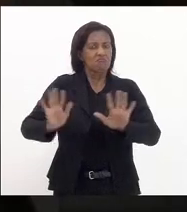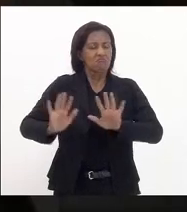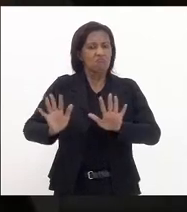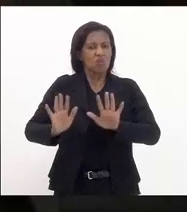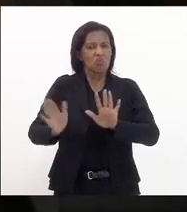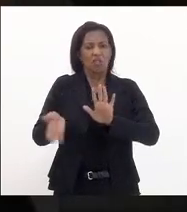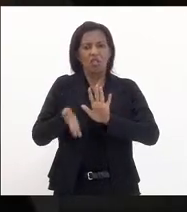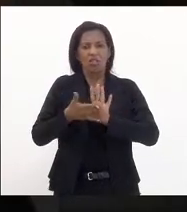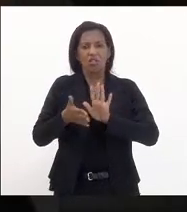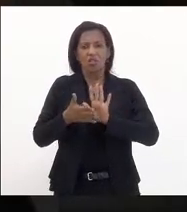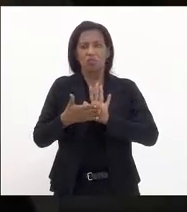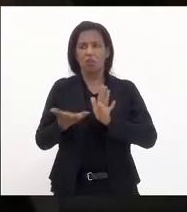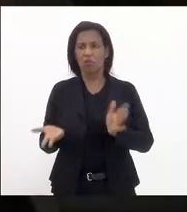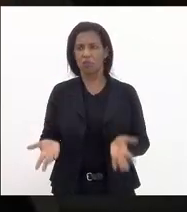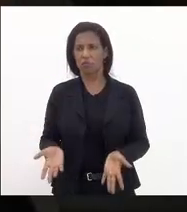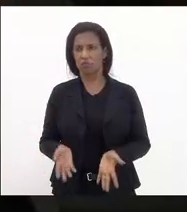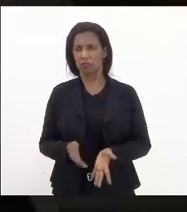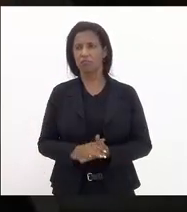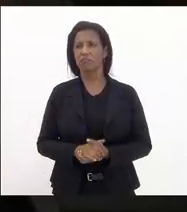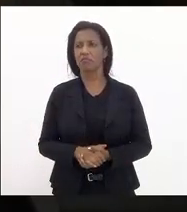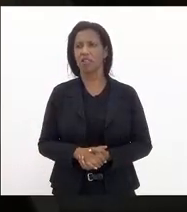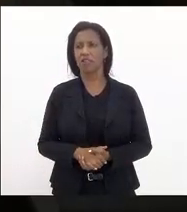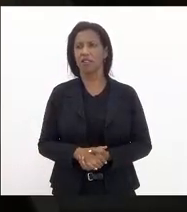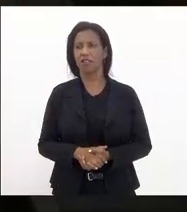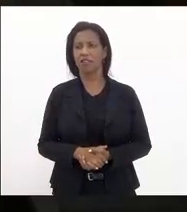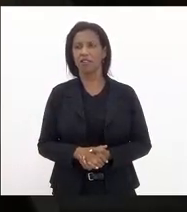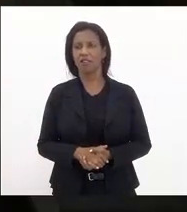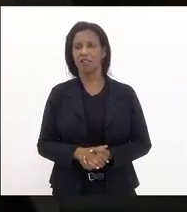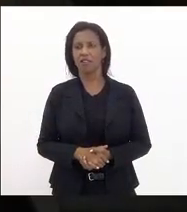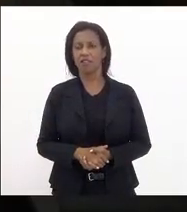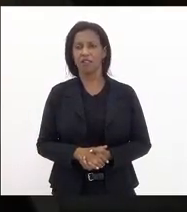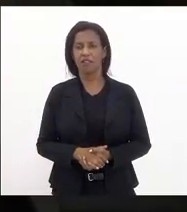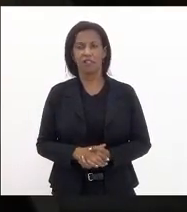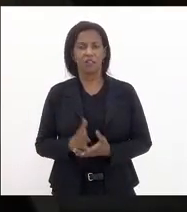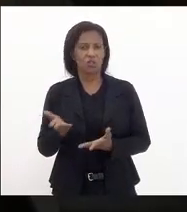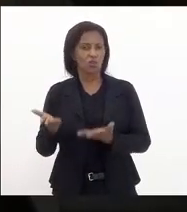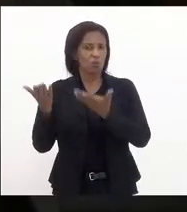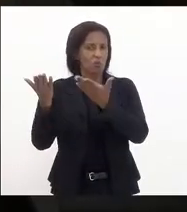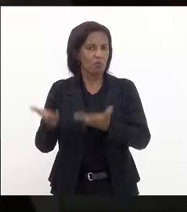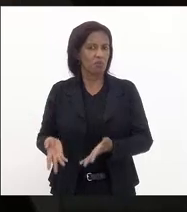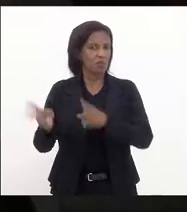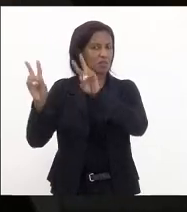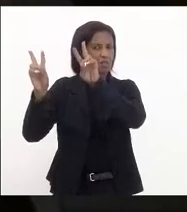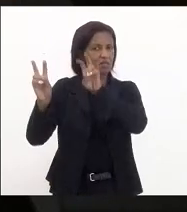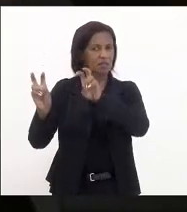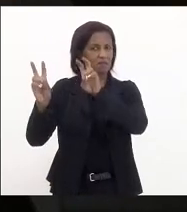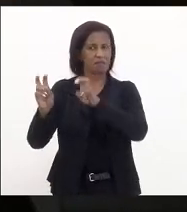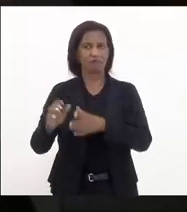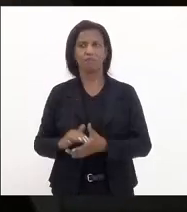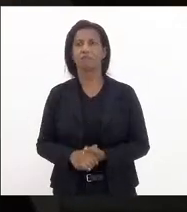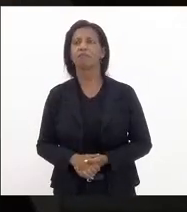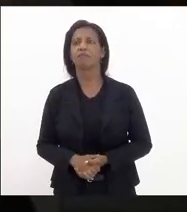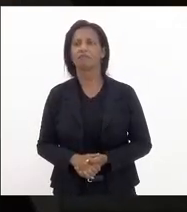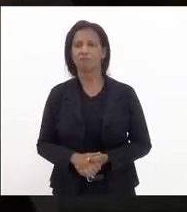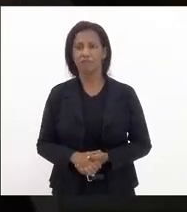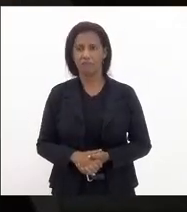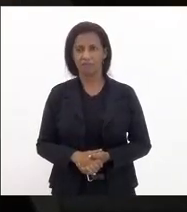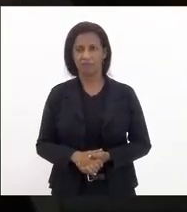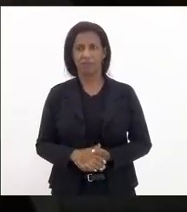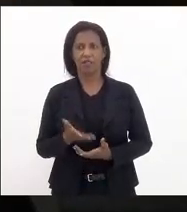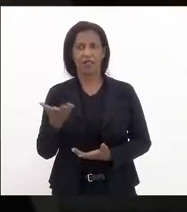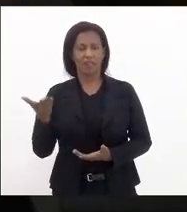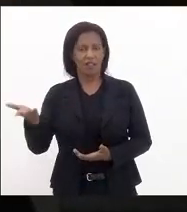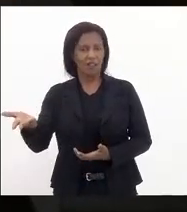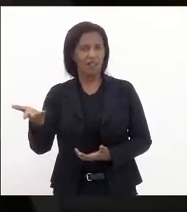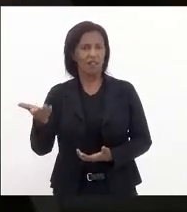respaldo no que está acontecendo no Brasil cuja economia vai muito mal sobre esse tema ele mentiu também a devastação na Amazônia prospera